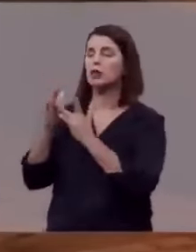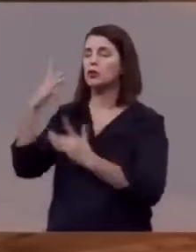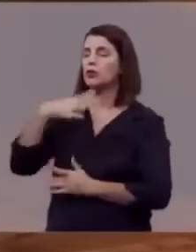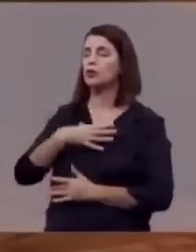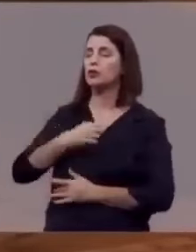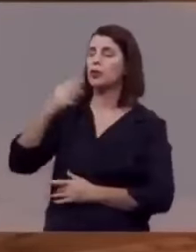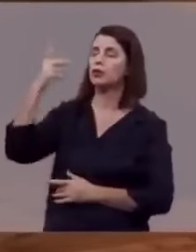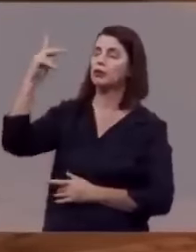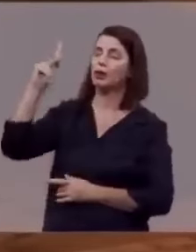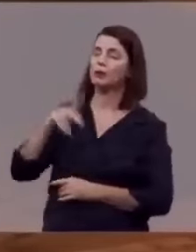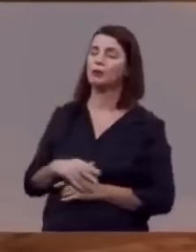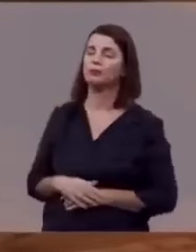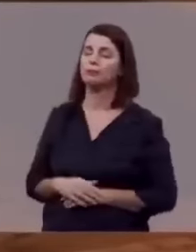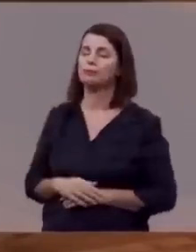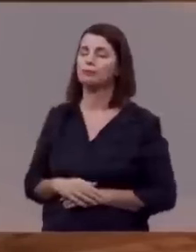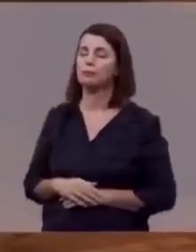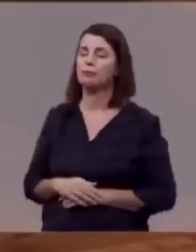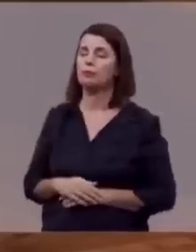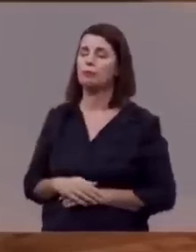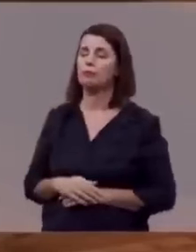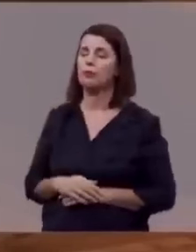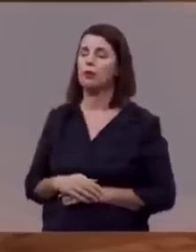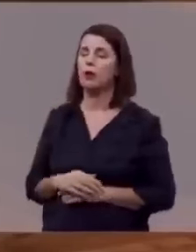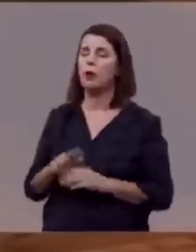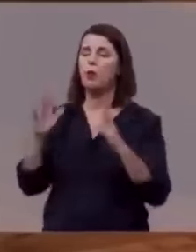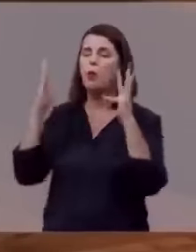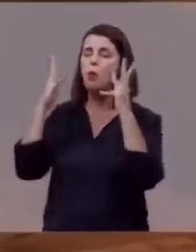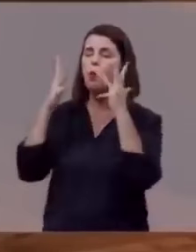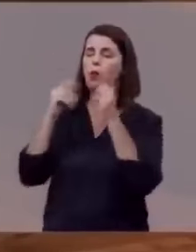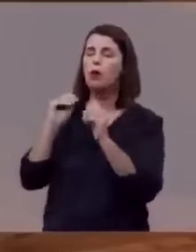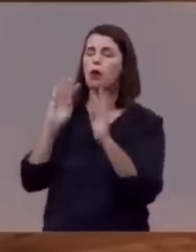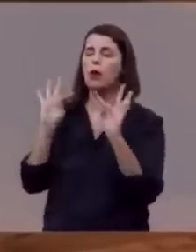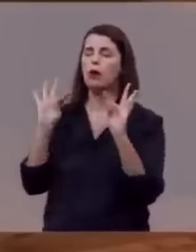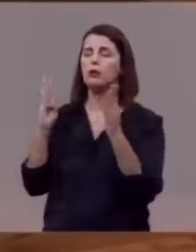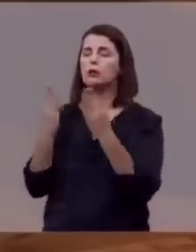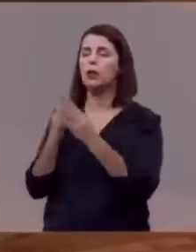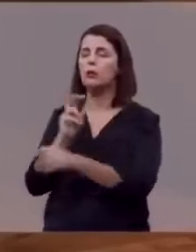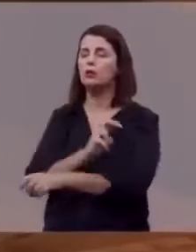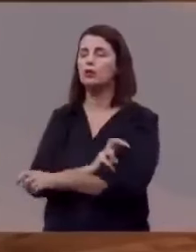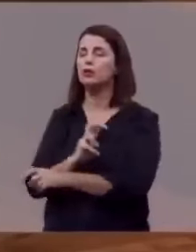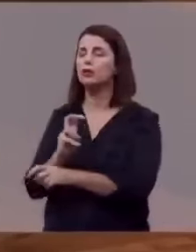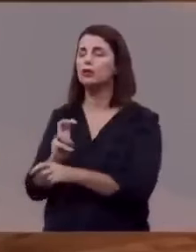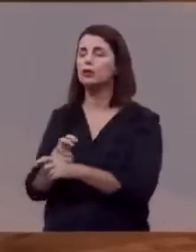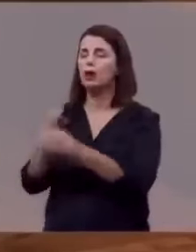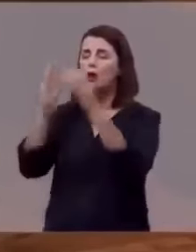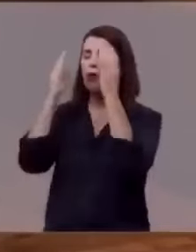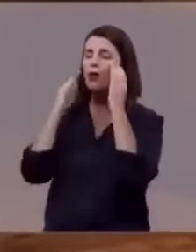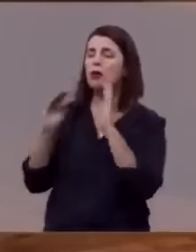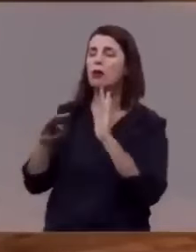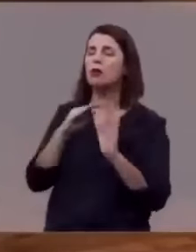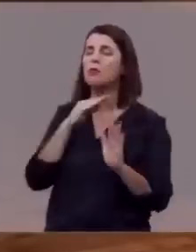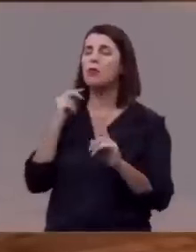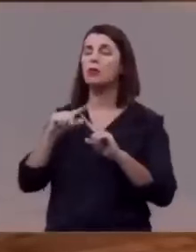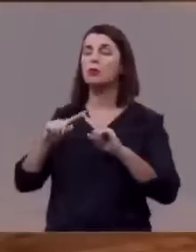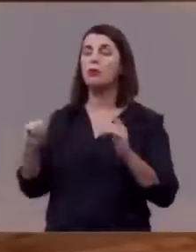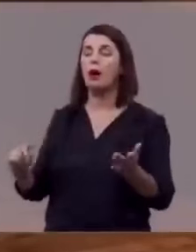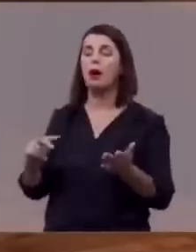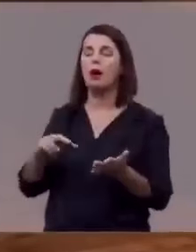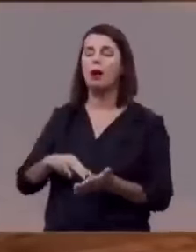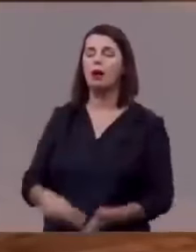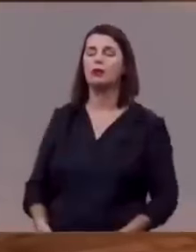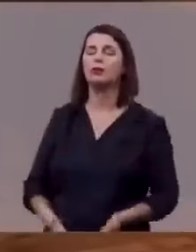filho, a raiz de Jessé, o leão da tribo de Judá, o cordeiro que foi morto, mas ressuscitou